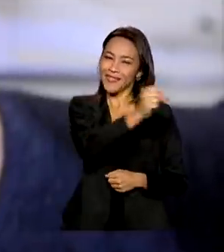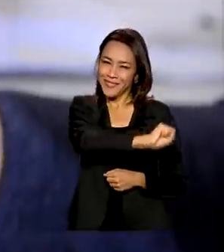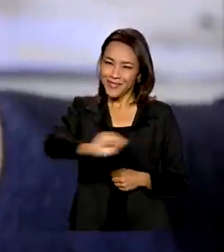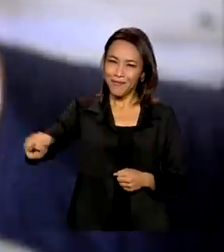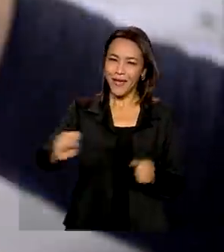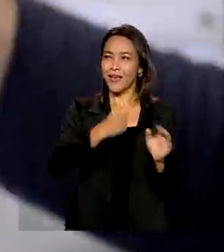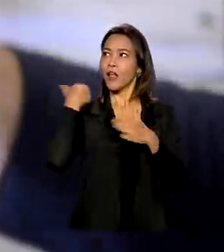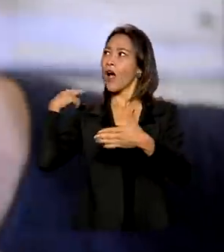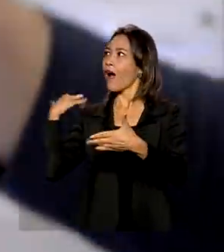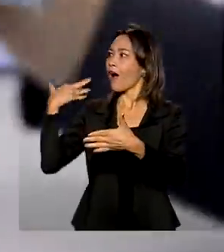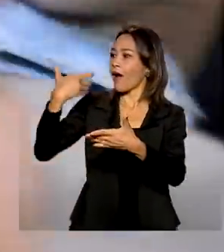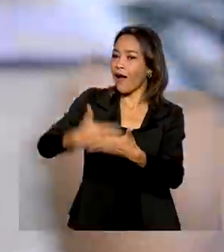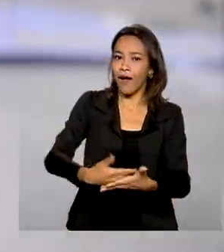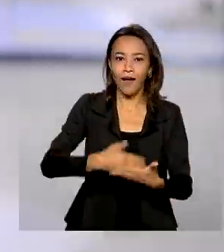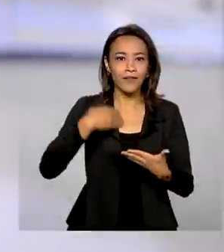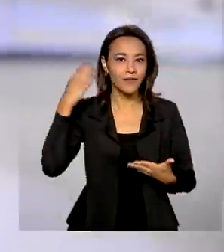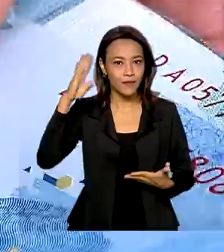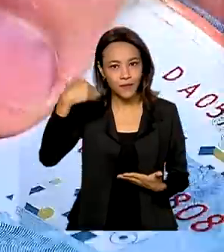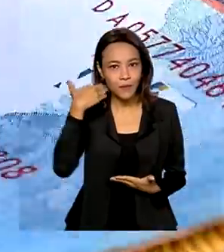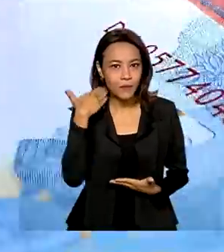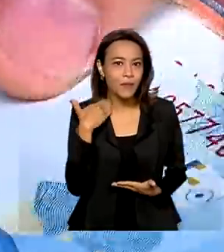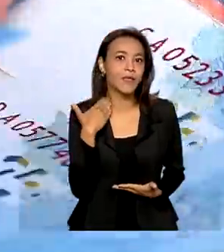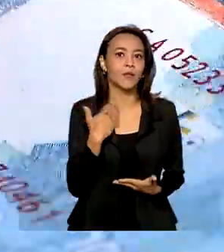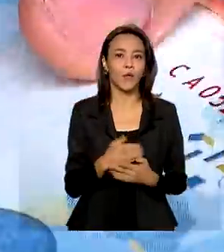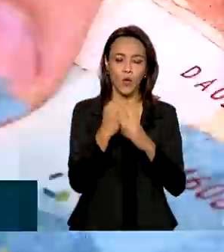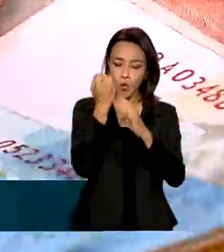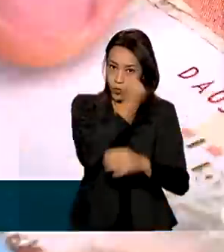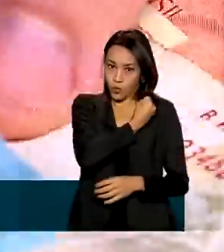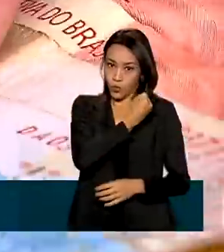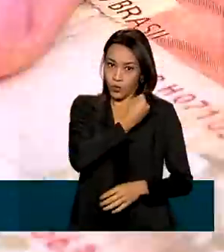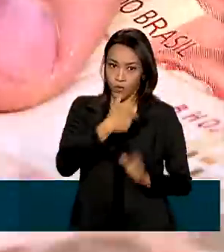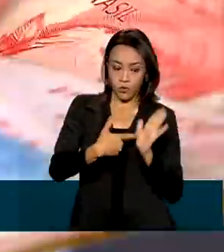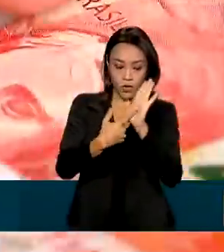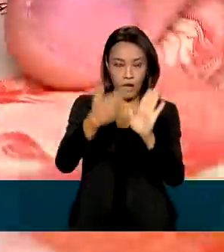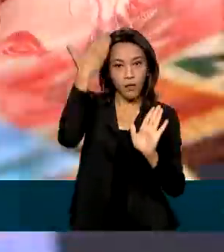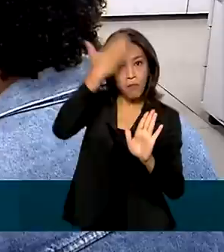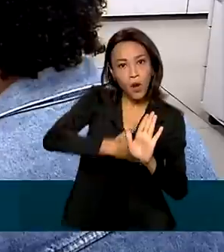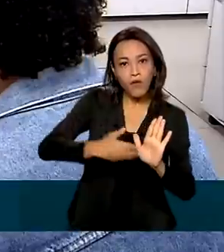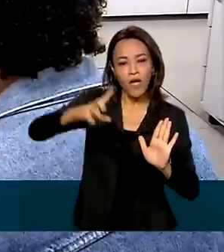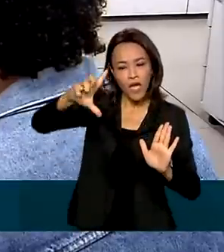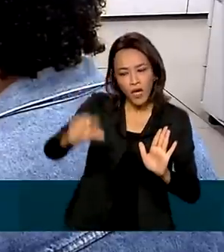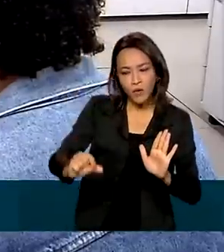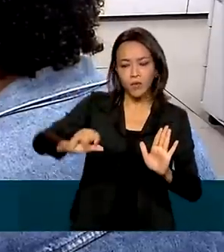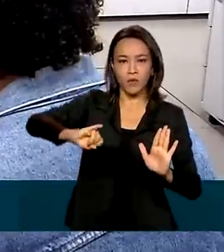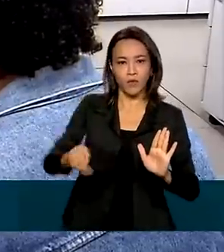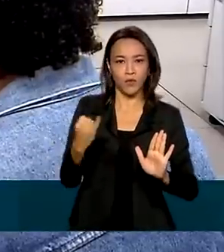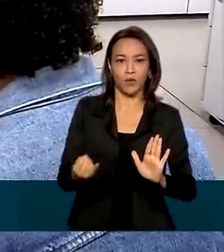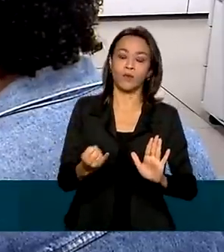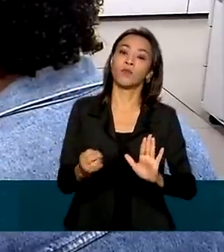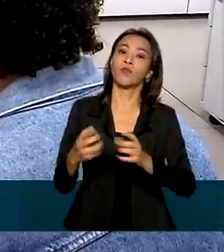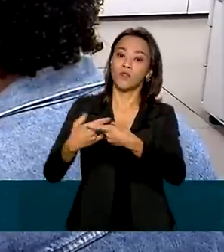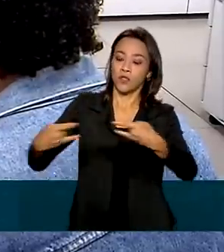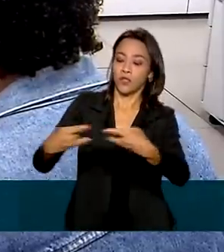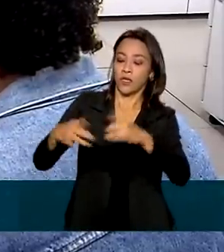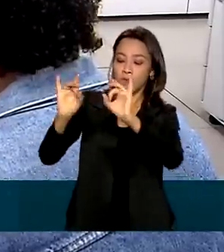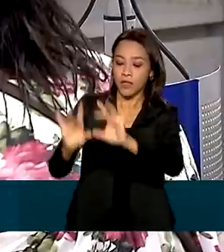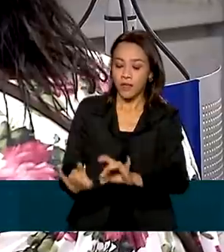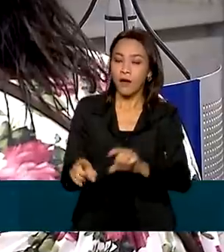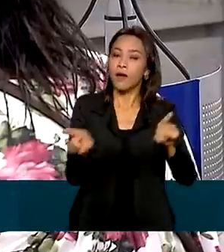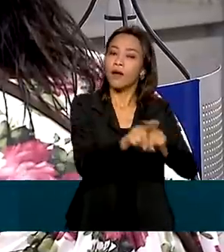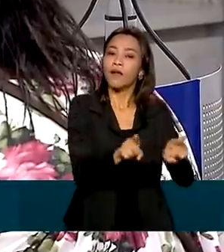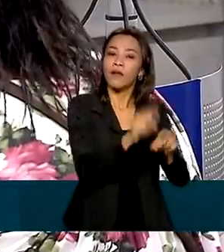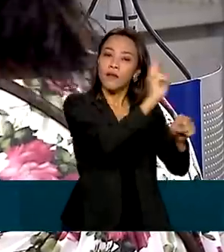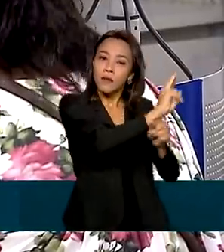toda a série histórica do banco. Os números do balanço demonstraram que a redução de juros, do cheque especial e dos empréstimos,